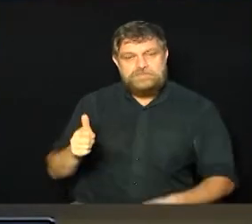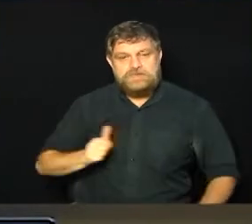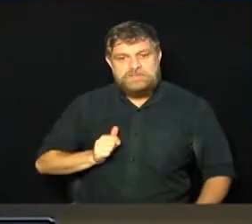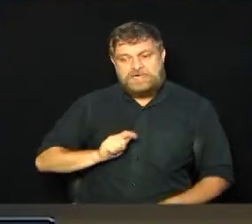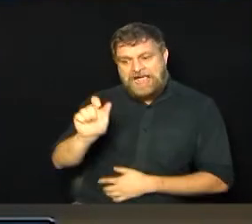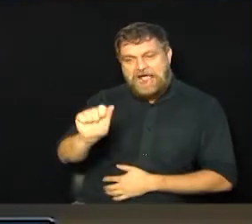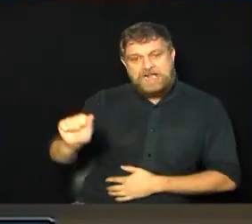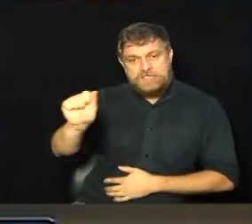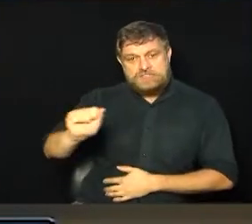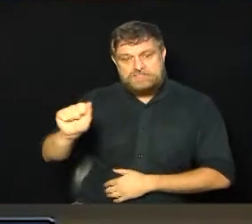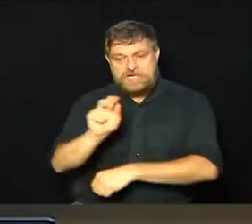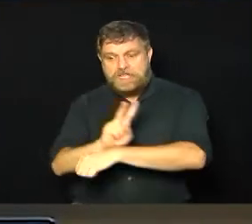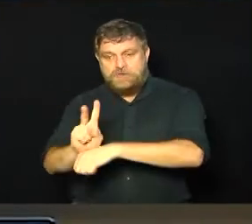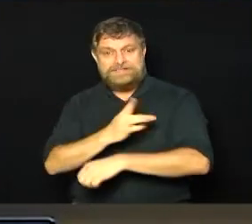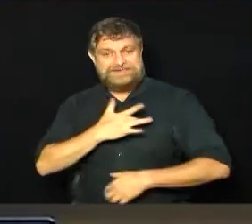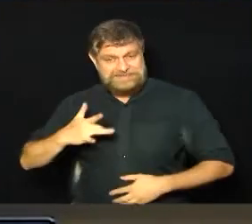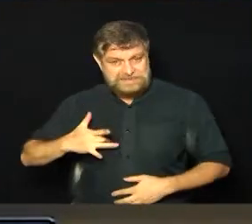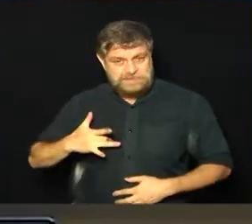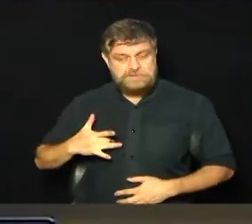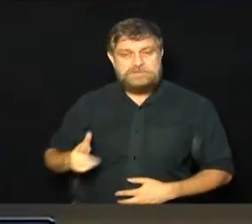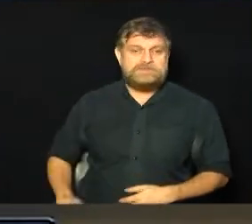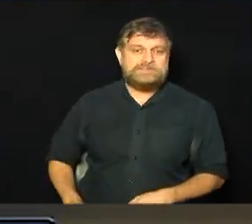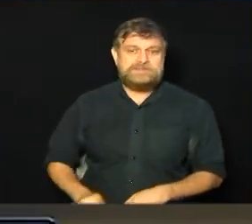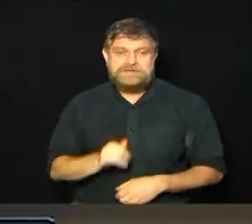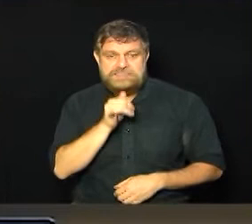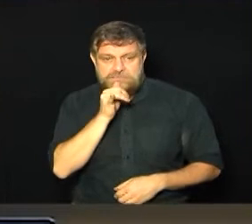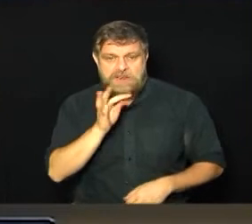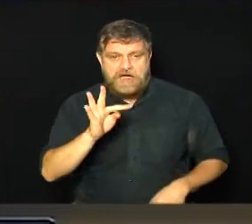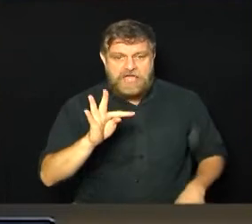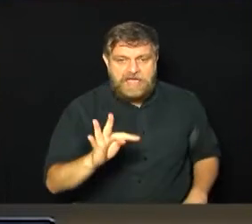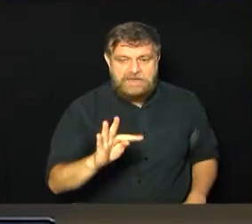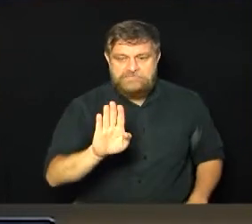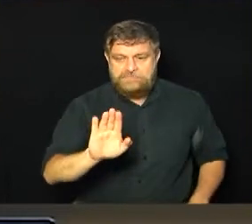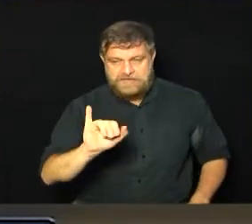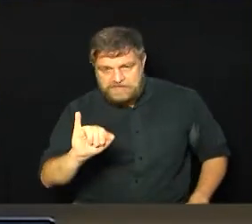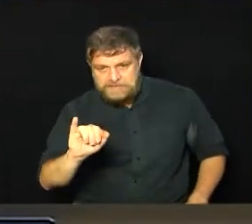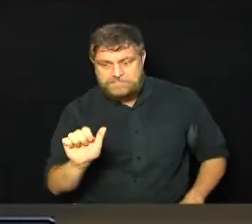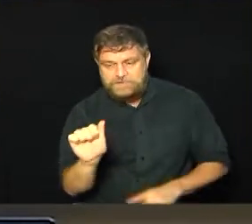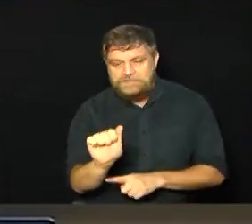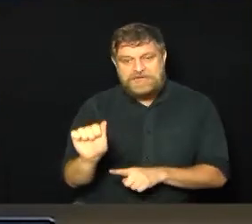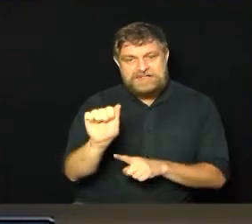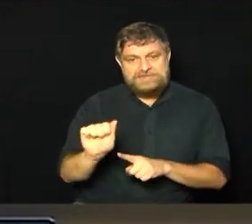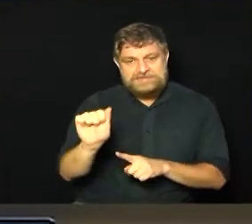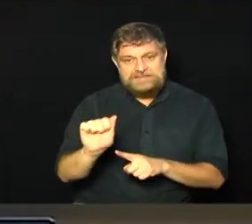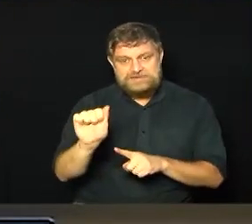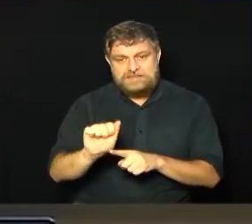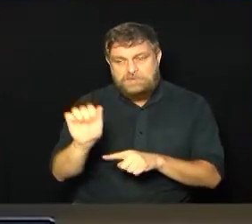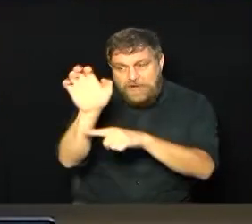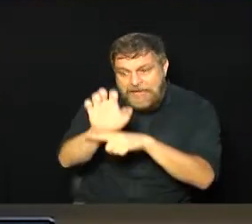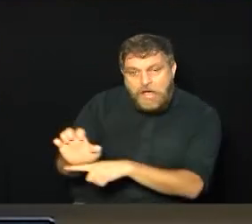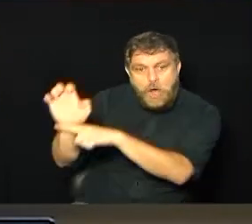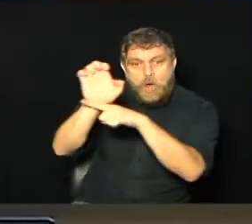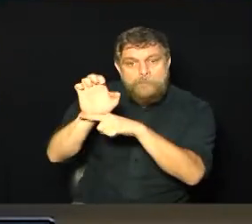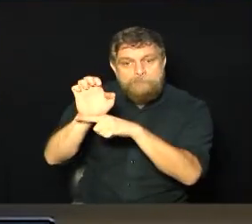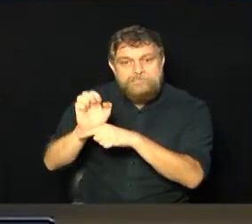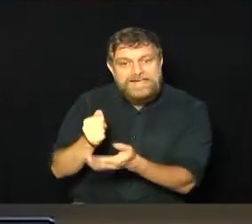sanitárias respeitáveis, a exemplo do FDA, a exemplo da Associação da Agência Europeia de